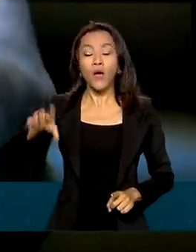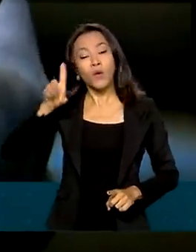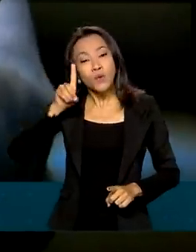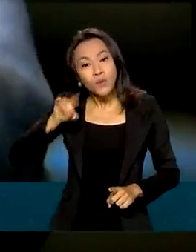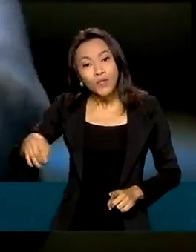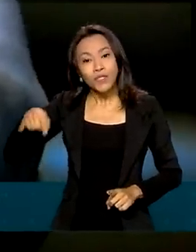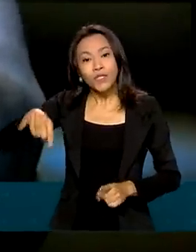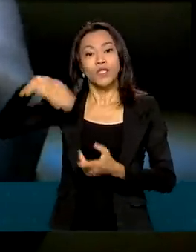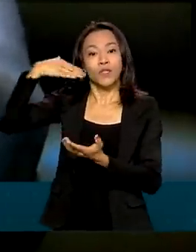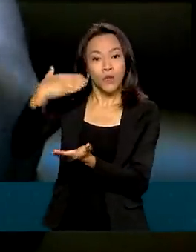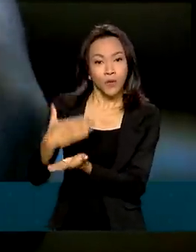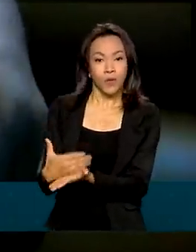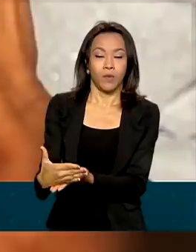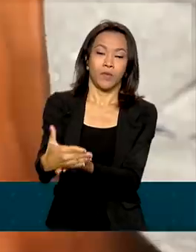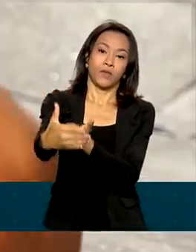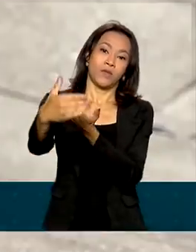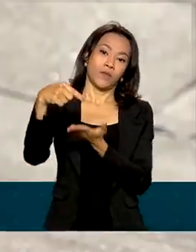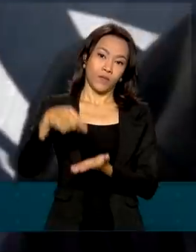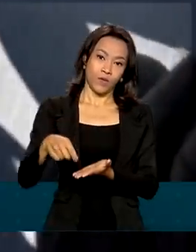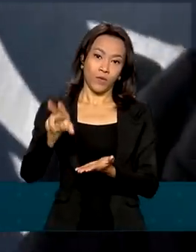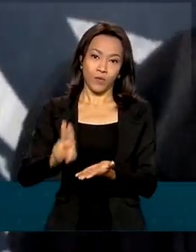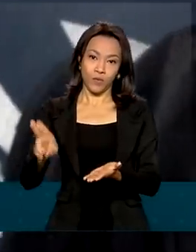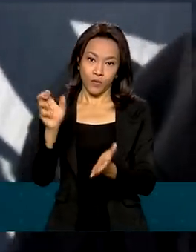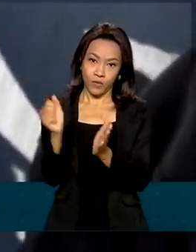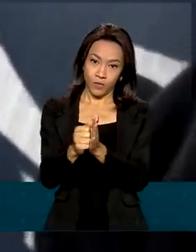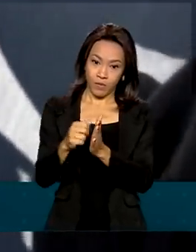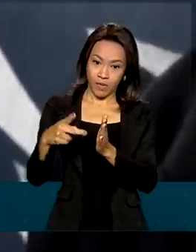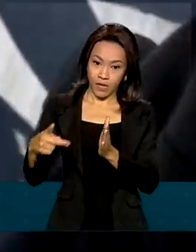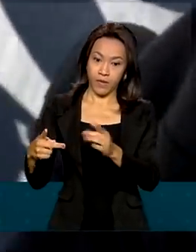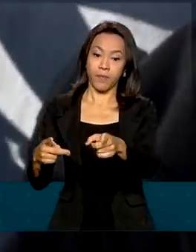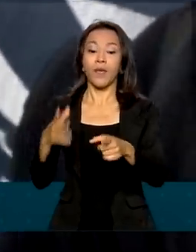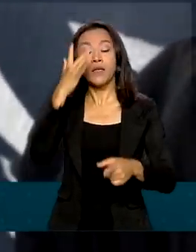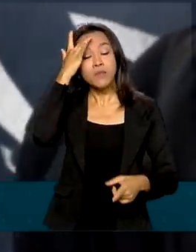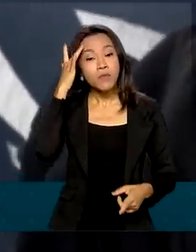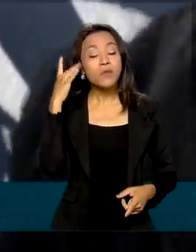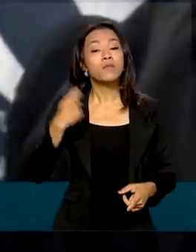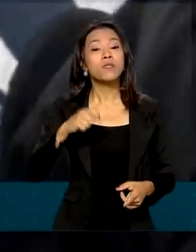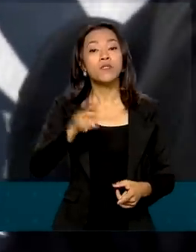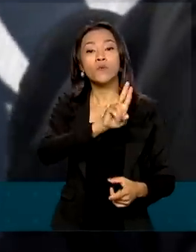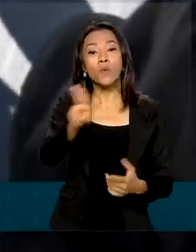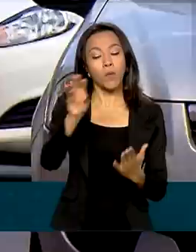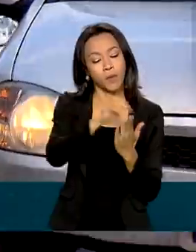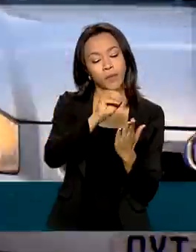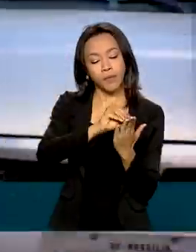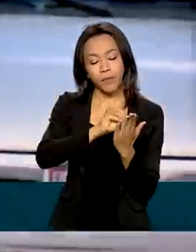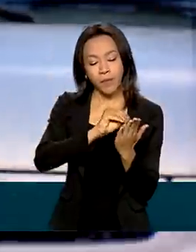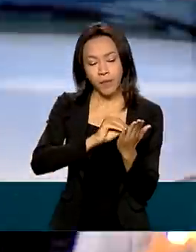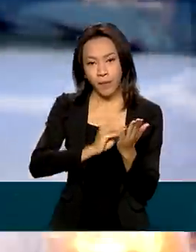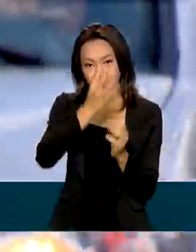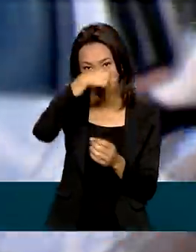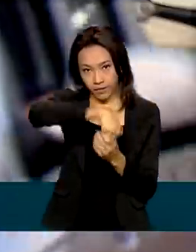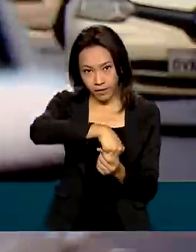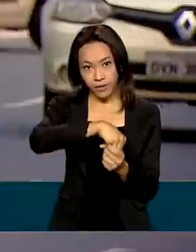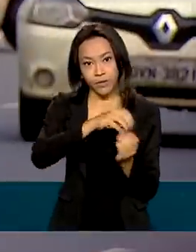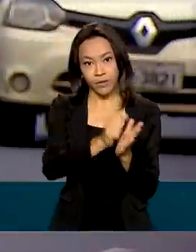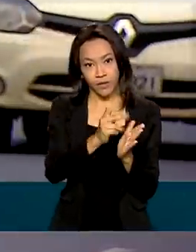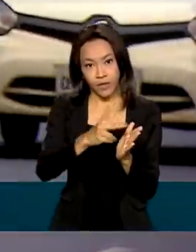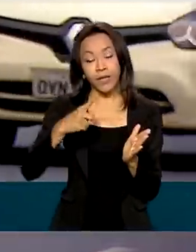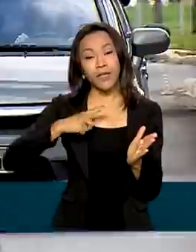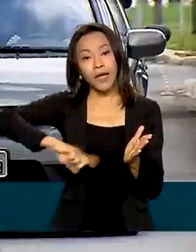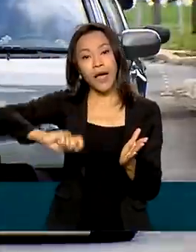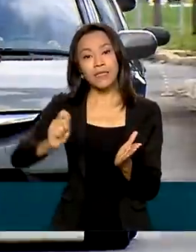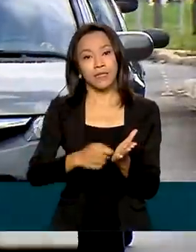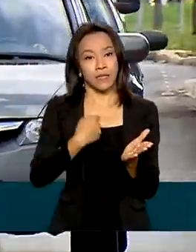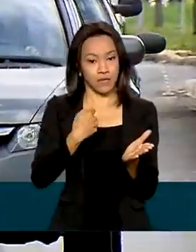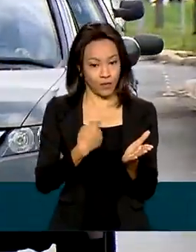da documentação digital. Os interessados precisam ser cadastrados e possuir assinatura eletrônica